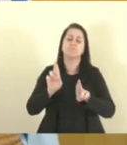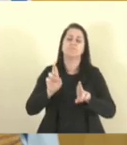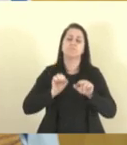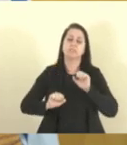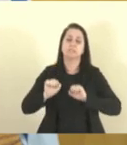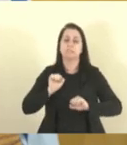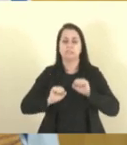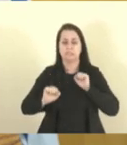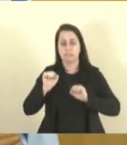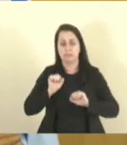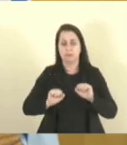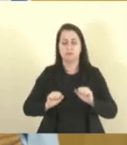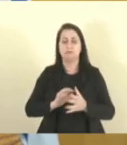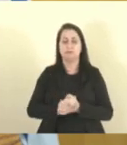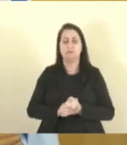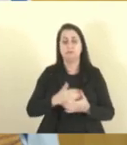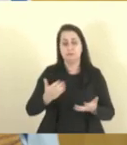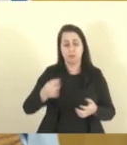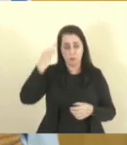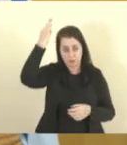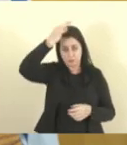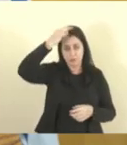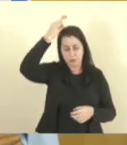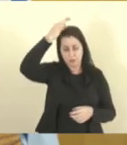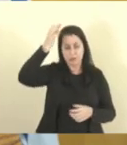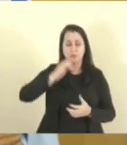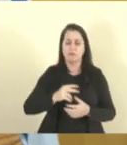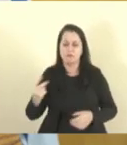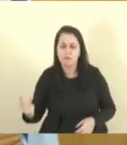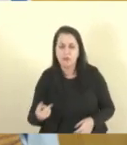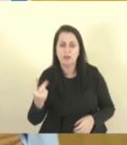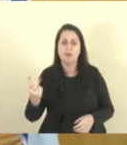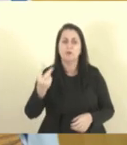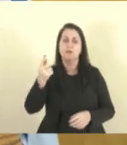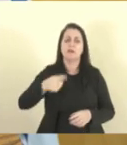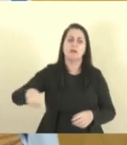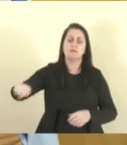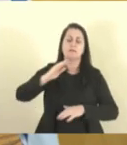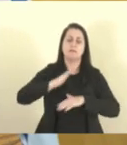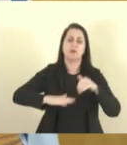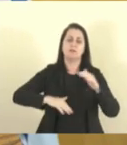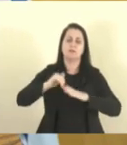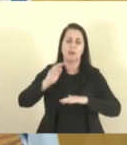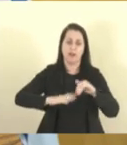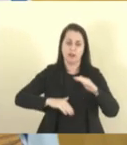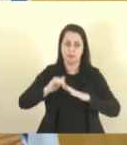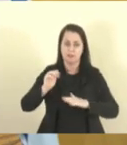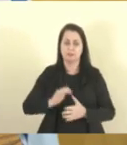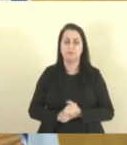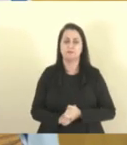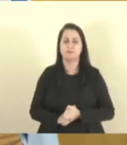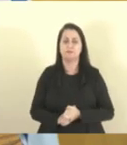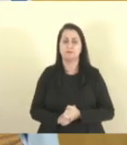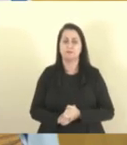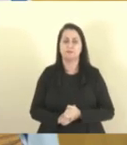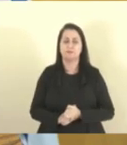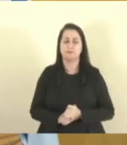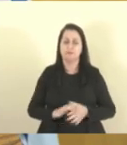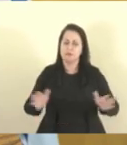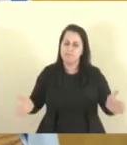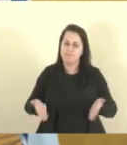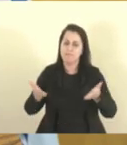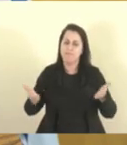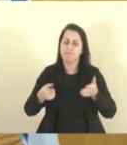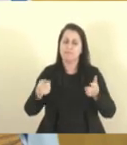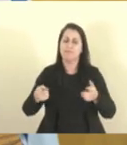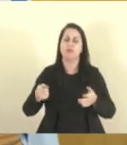que o Estado, ele valorize esses profissionais e executa a sua promoção